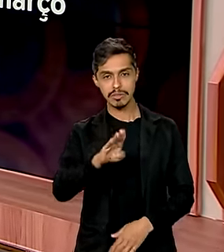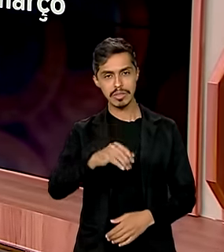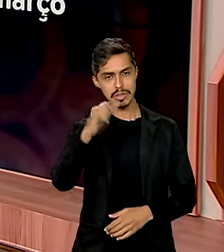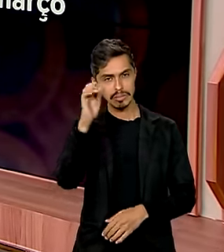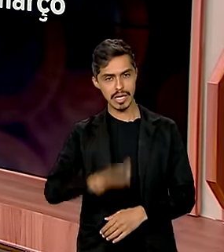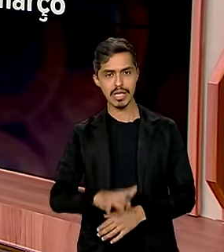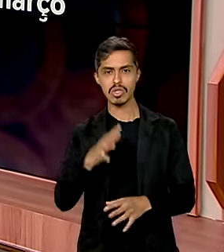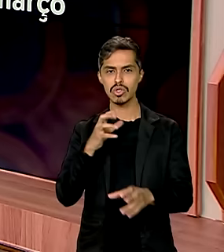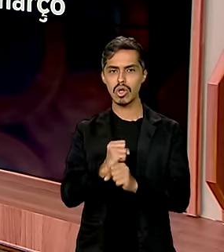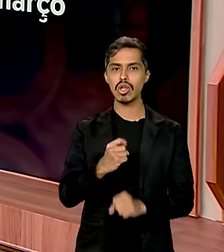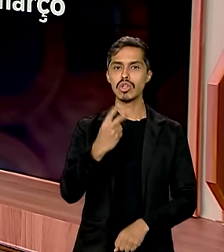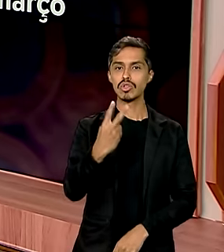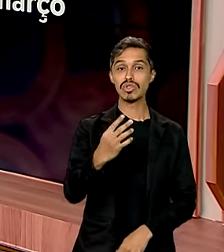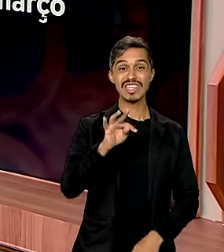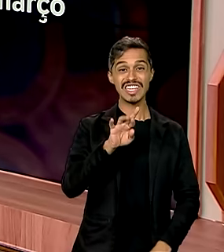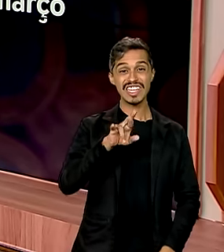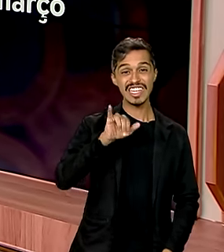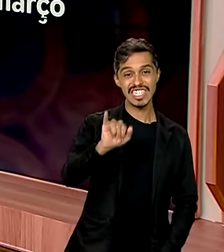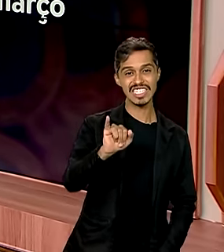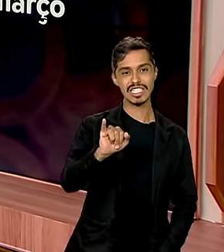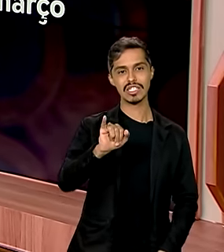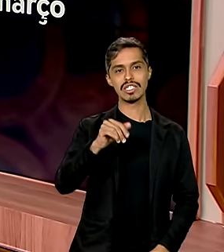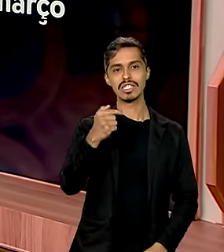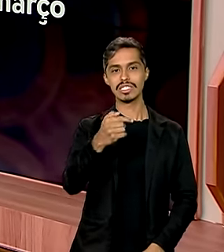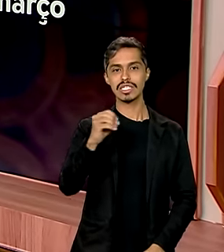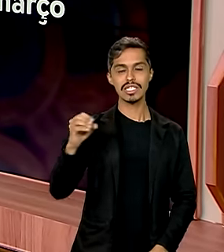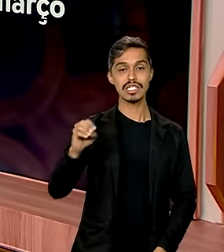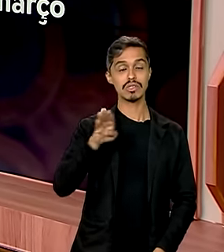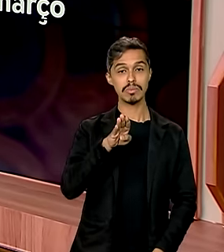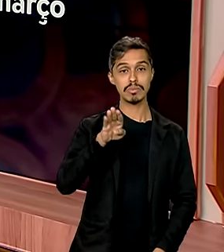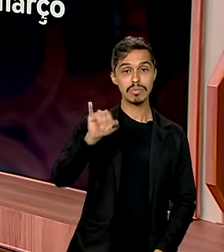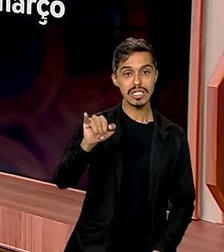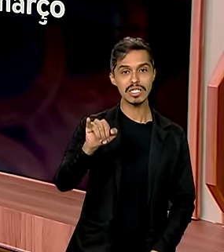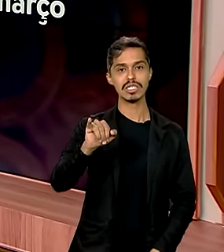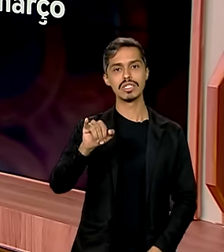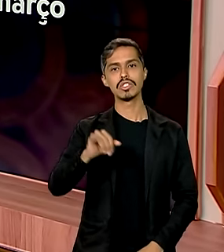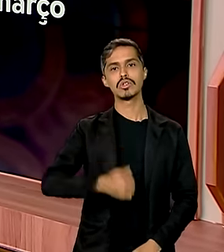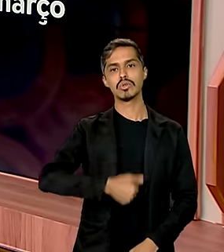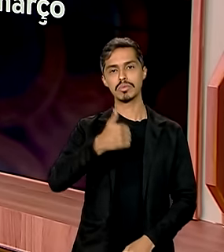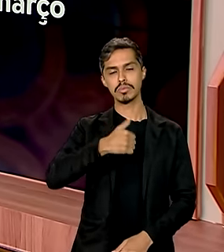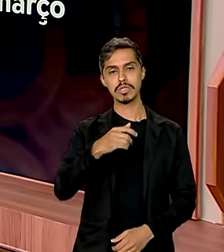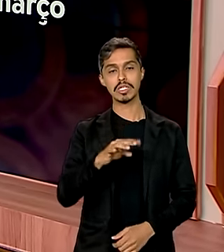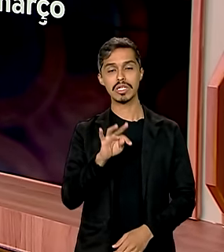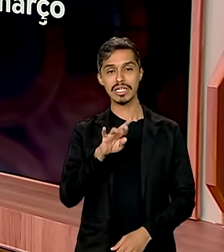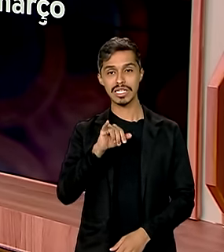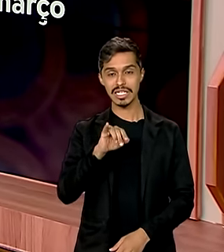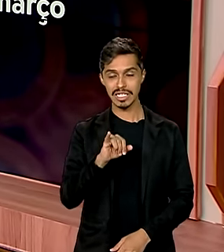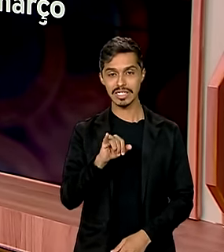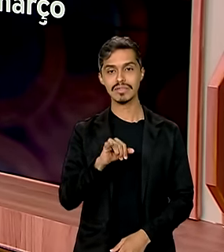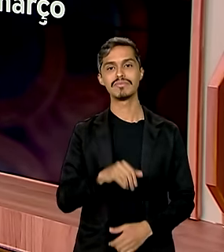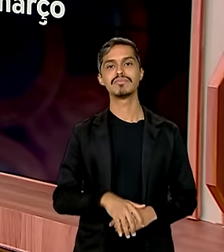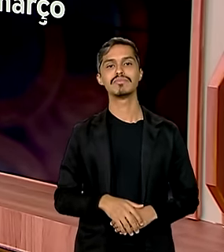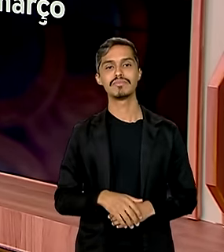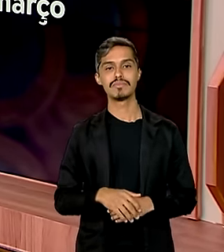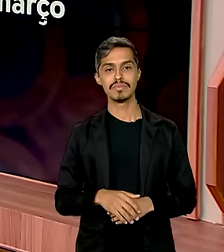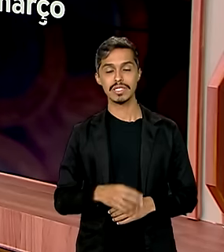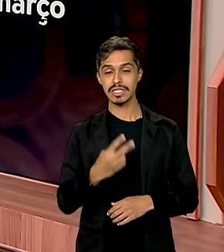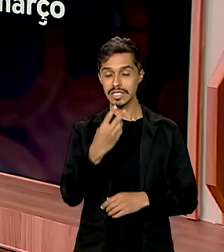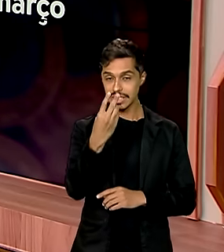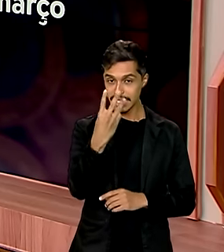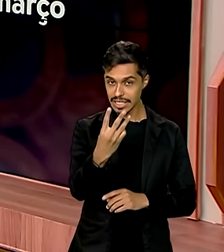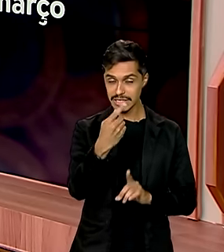brasileiro, somou 2,7 trilhões de reais no primeiro trimestre do ano. Esse valor